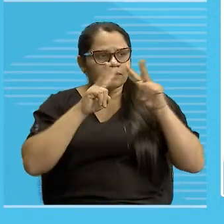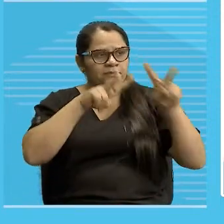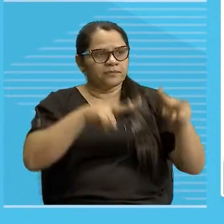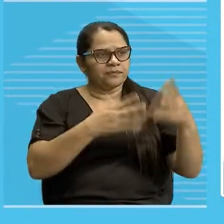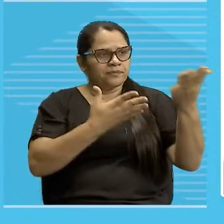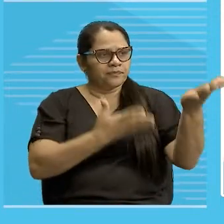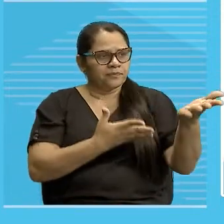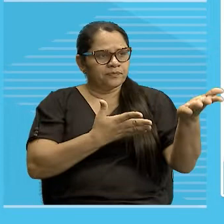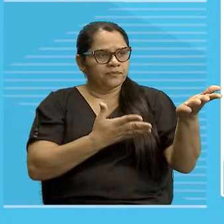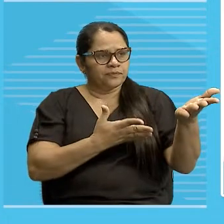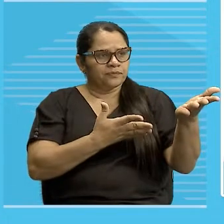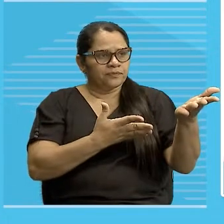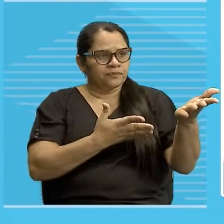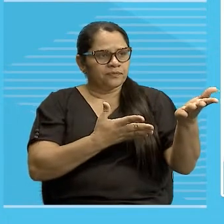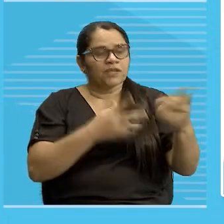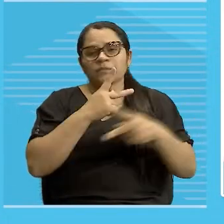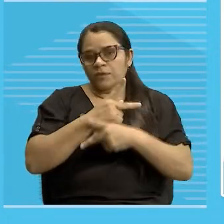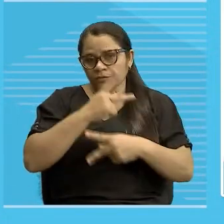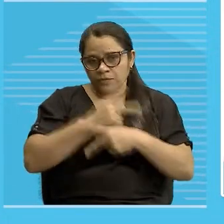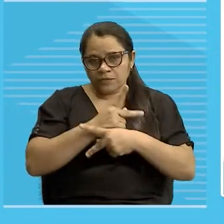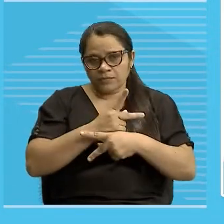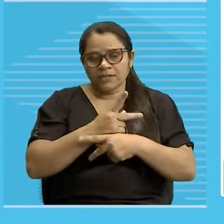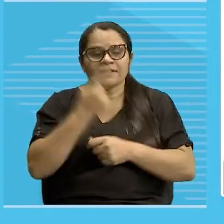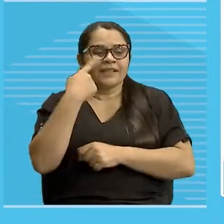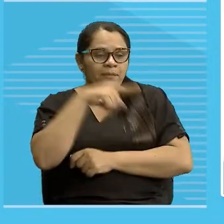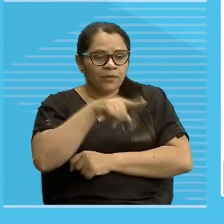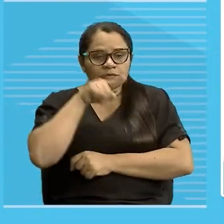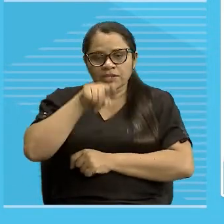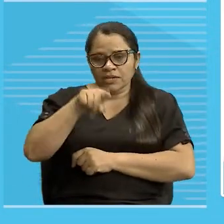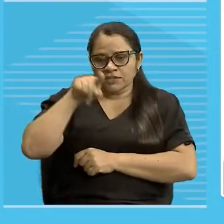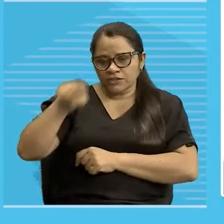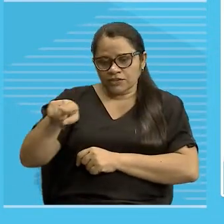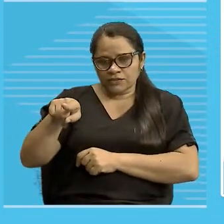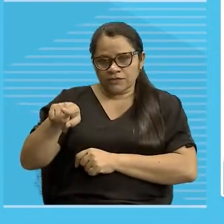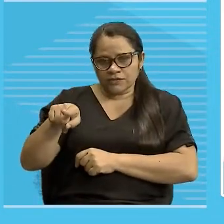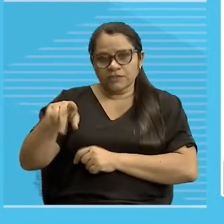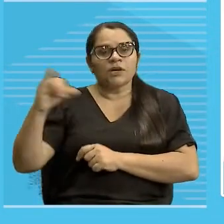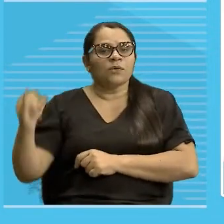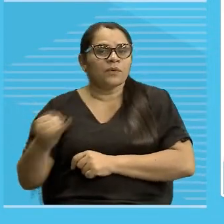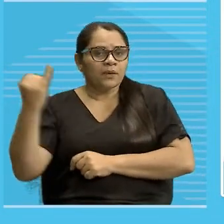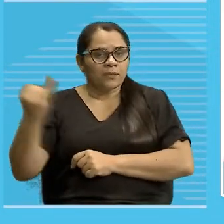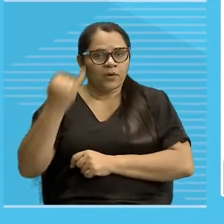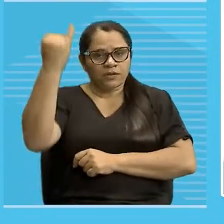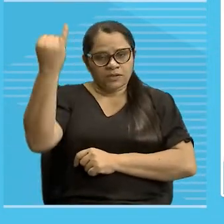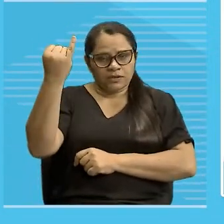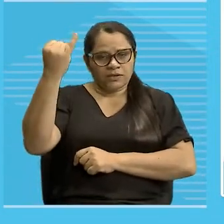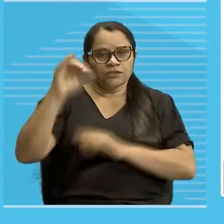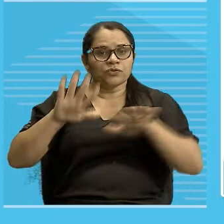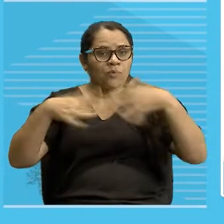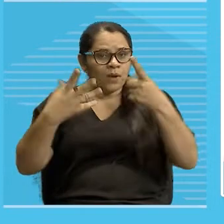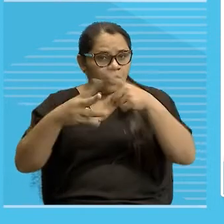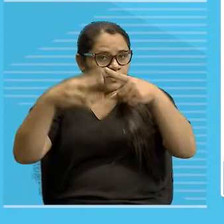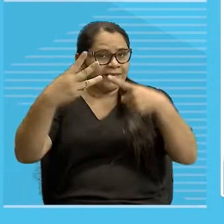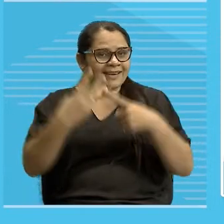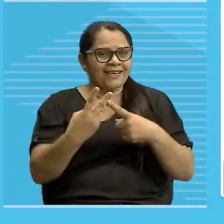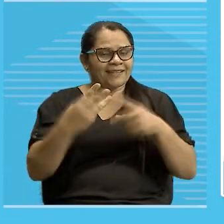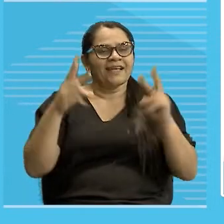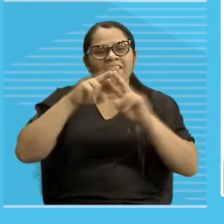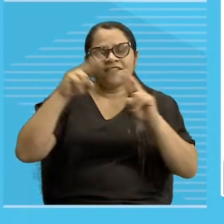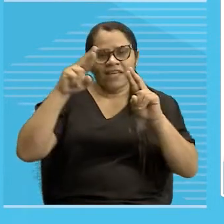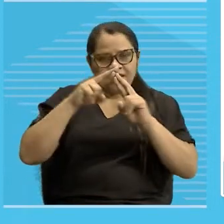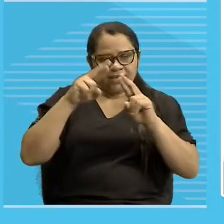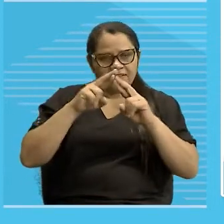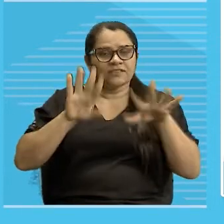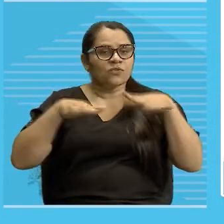A gente viu que os pronomes demonstrativos são muito relevantes com relação às três referências que fazem, tá? Essas